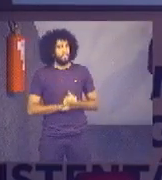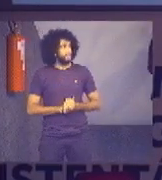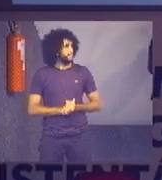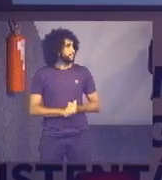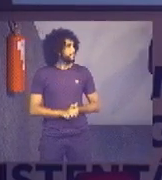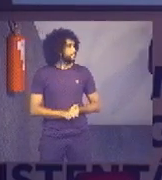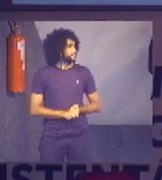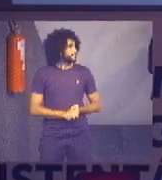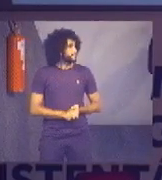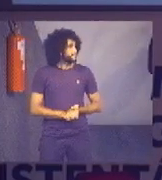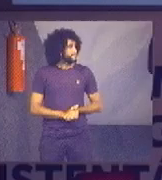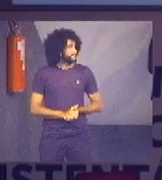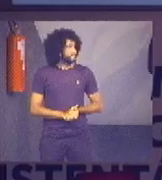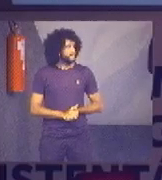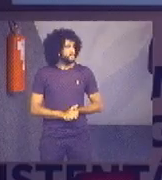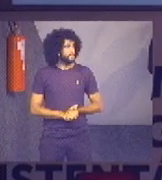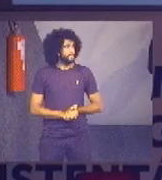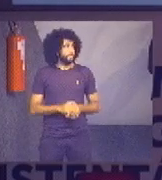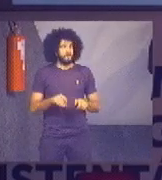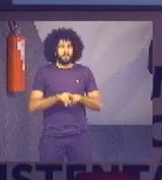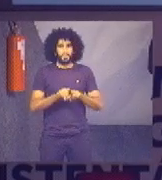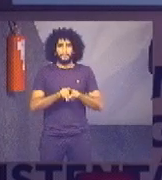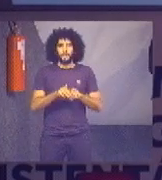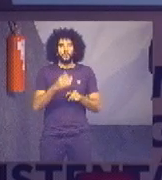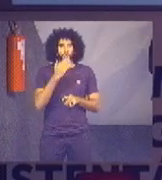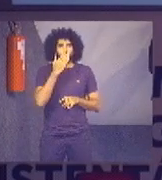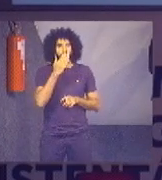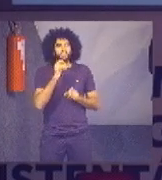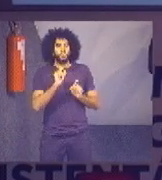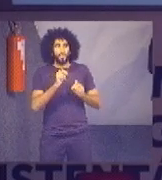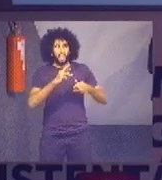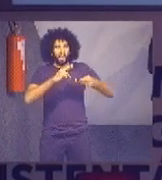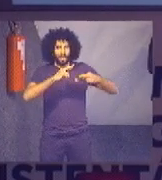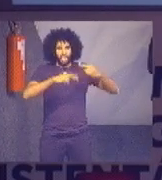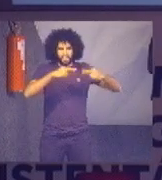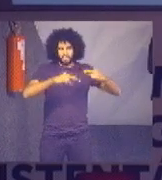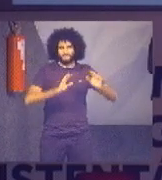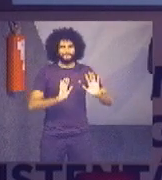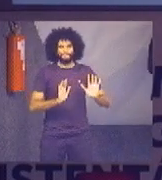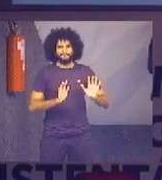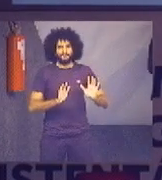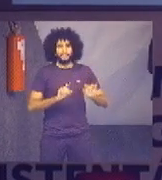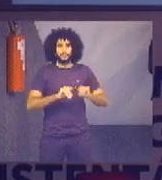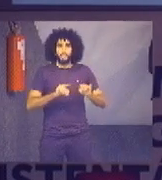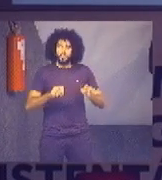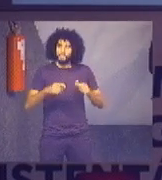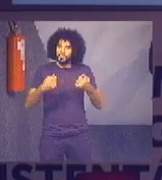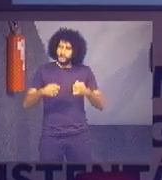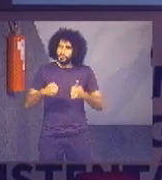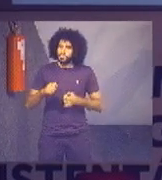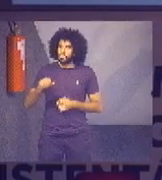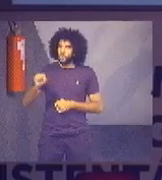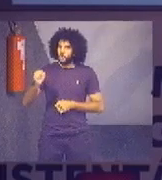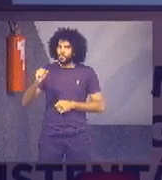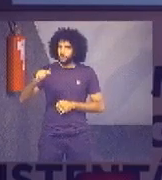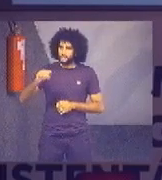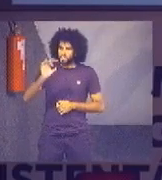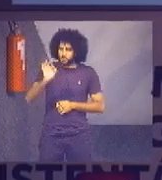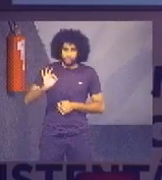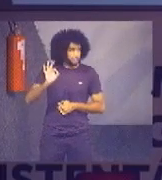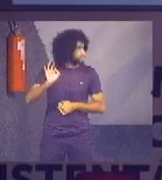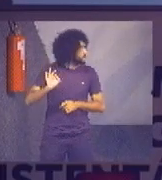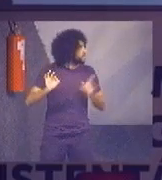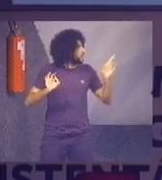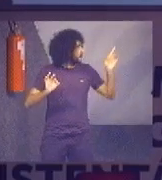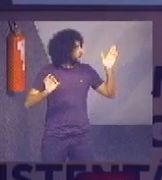e a maioria ainda do tipo também não reciclado. Então, 87% do papel consumido é desse tipo. Então,